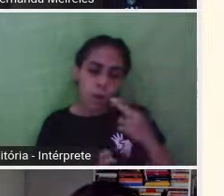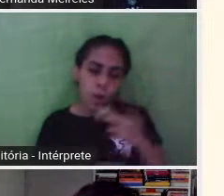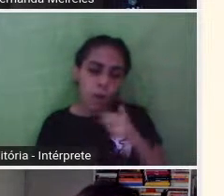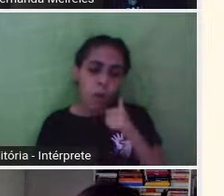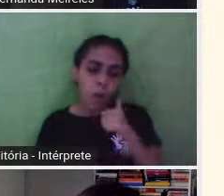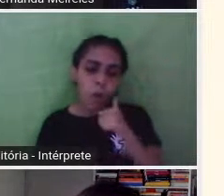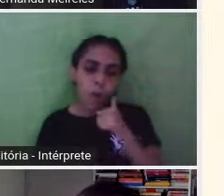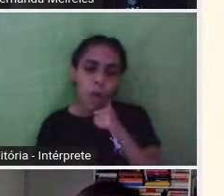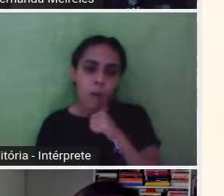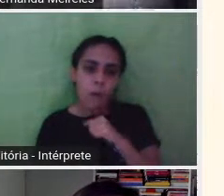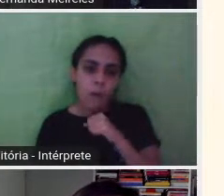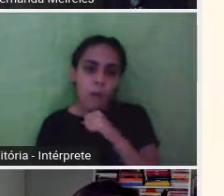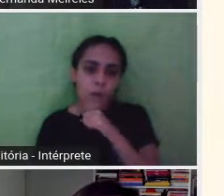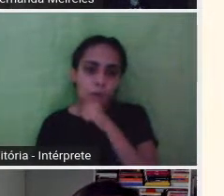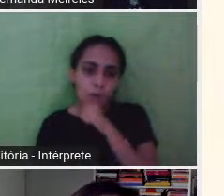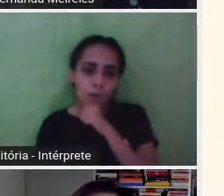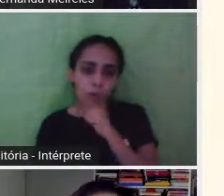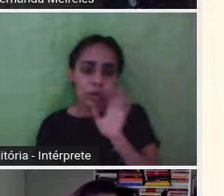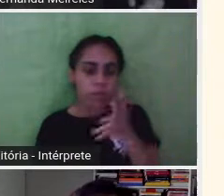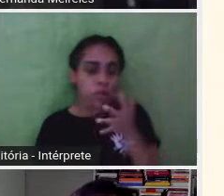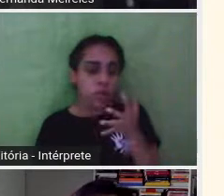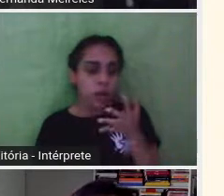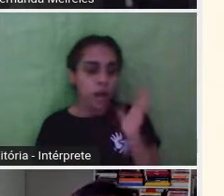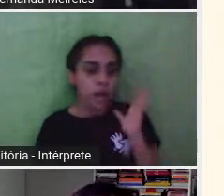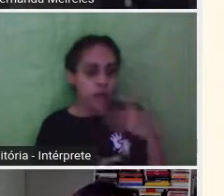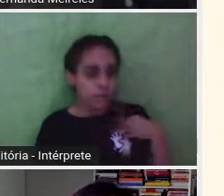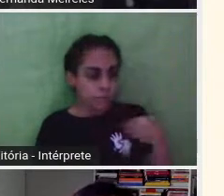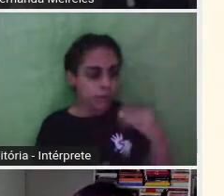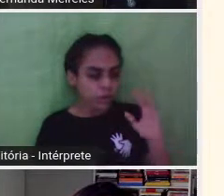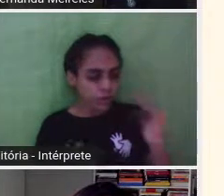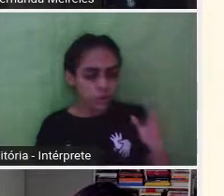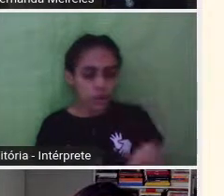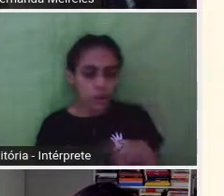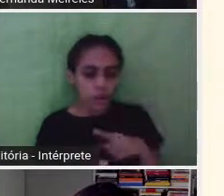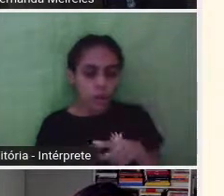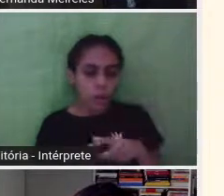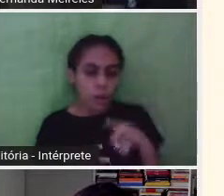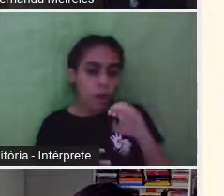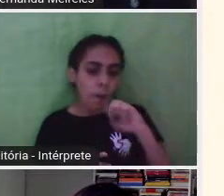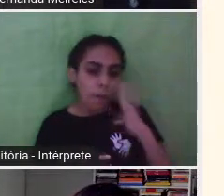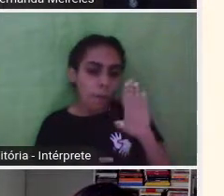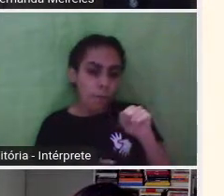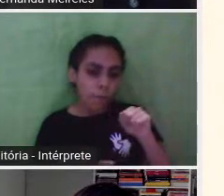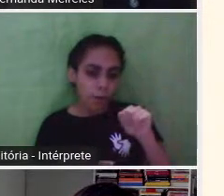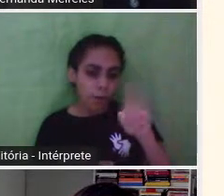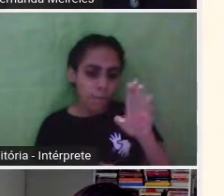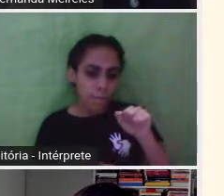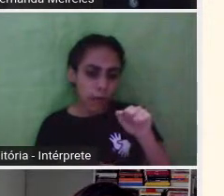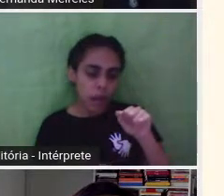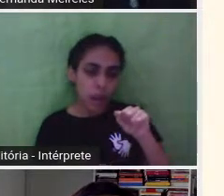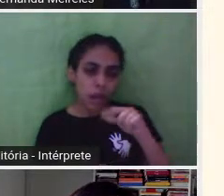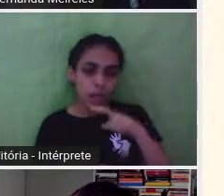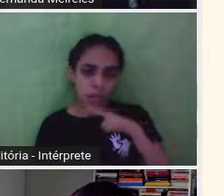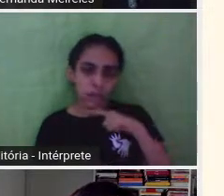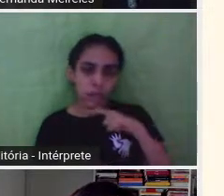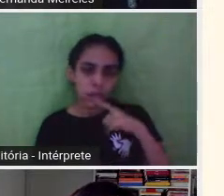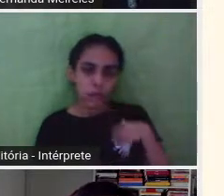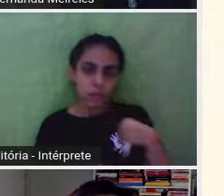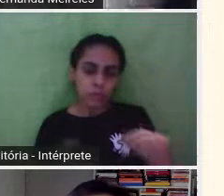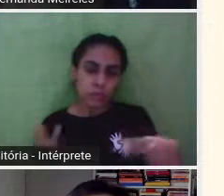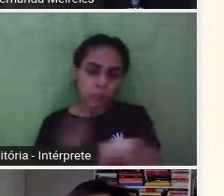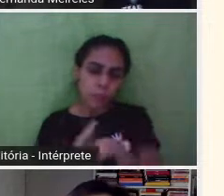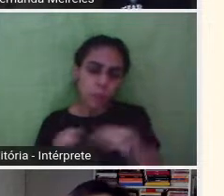né, que já... Uma avó, uma mulher que já teve filhos, uma babá, uma mulher que, frequentemente, tem seus próprios filhos e filhos, né?